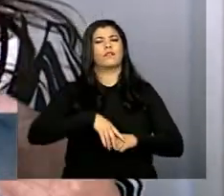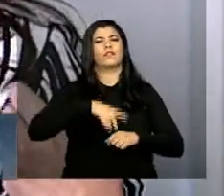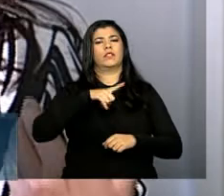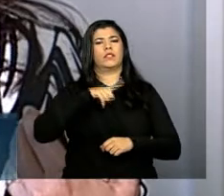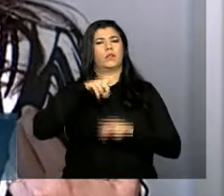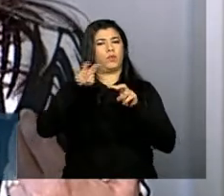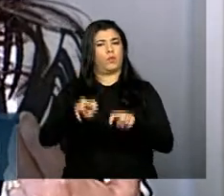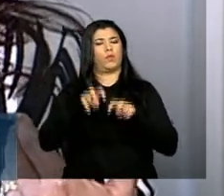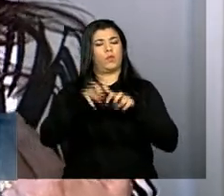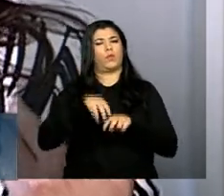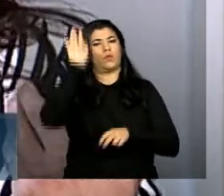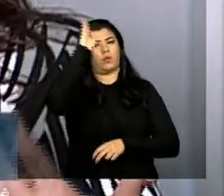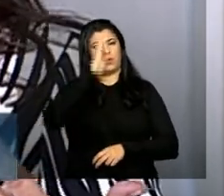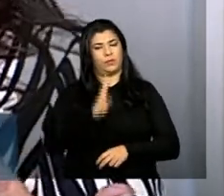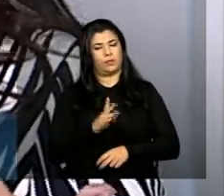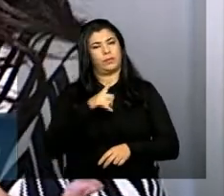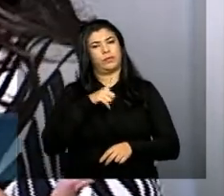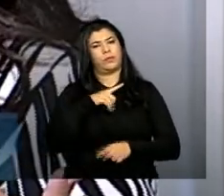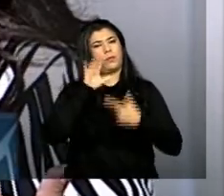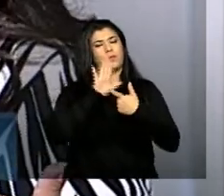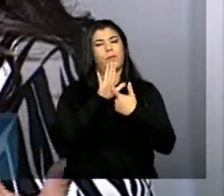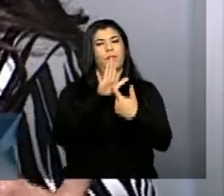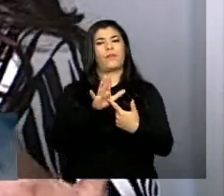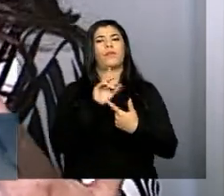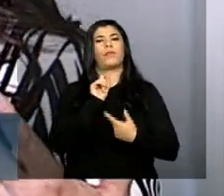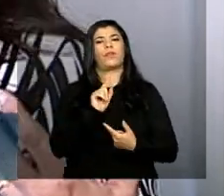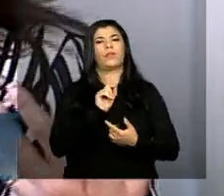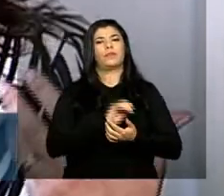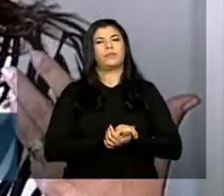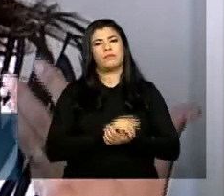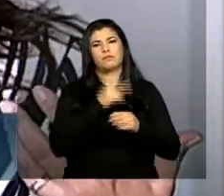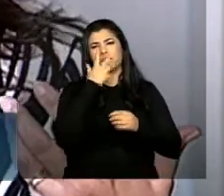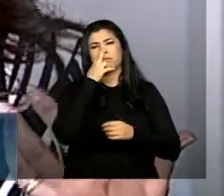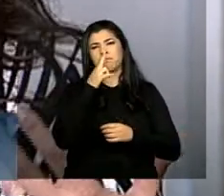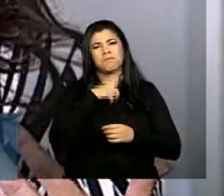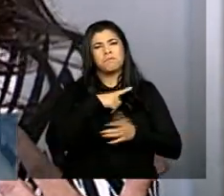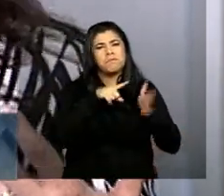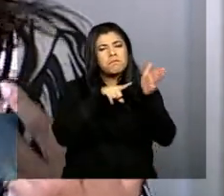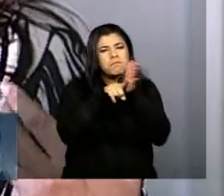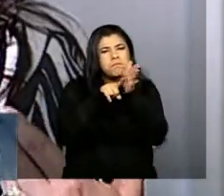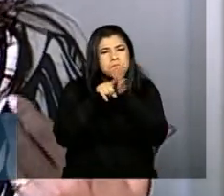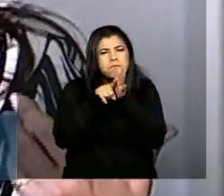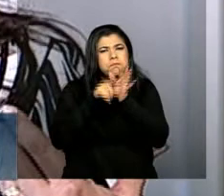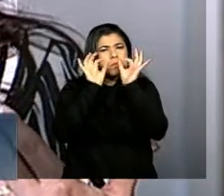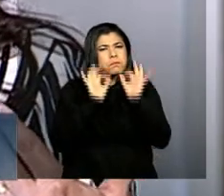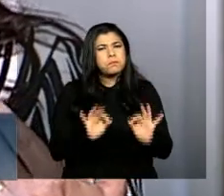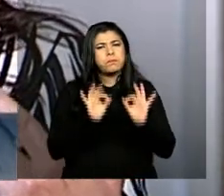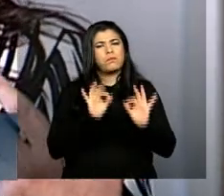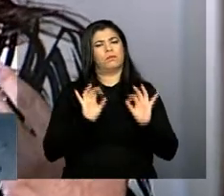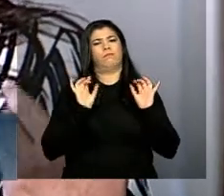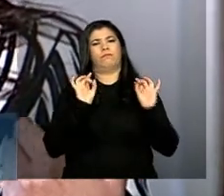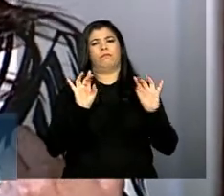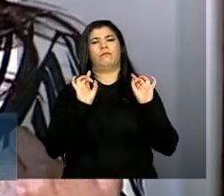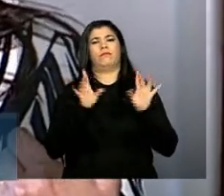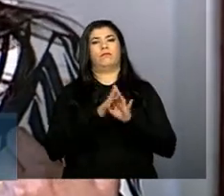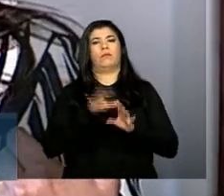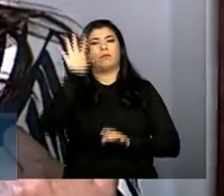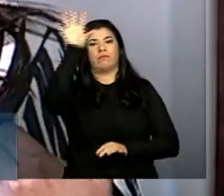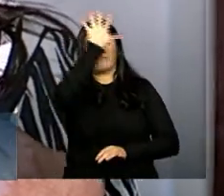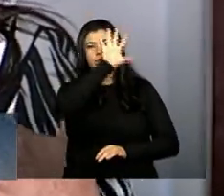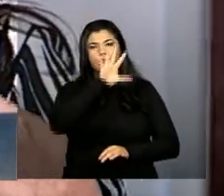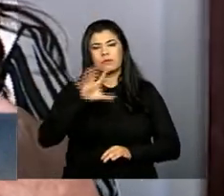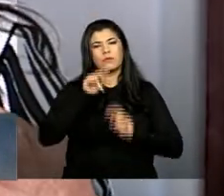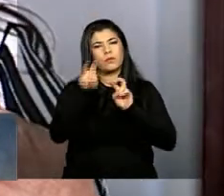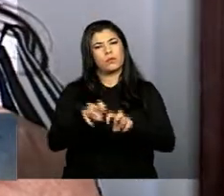aí nós vamos demonstrar uma ressonância magnética de todas as propriedades o que que acontece?